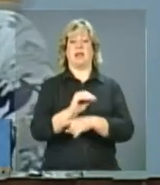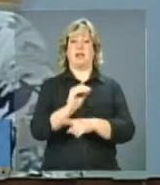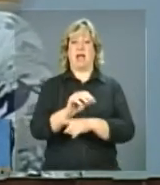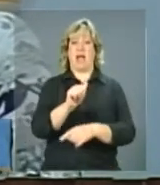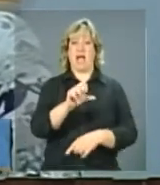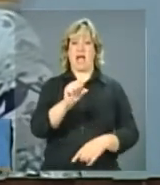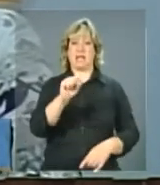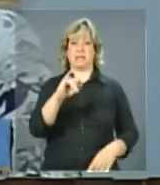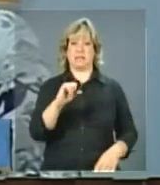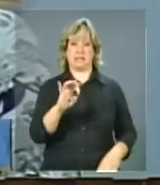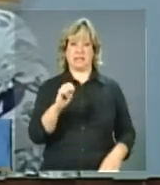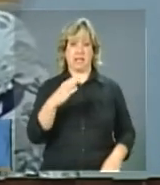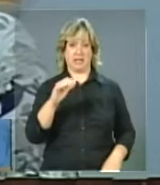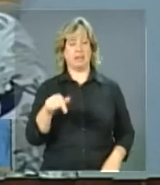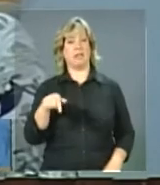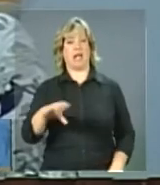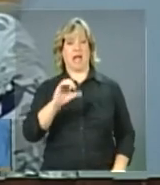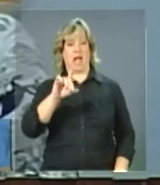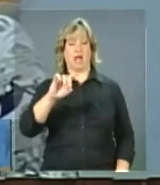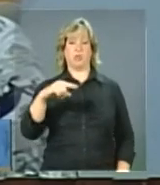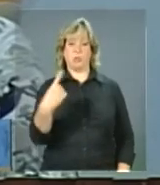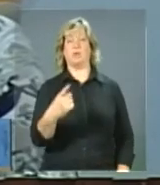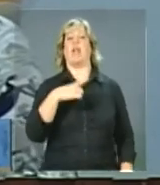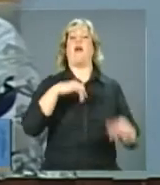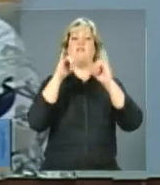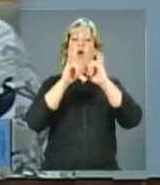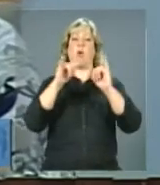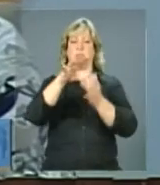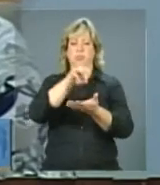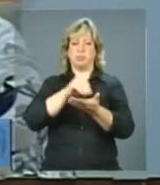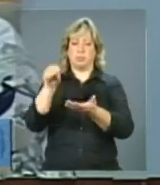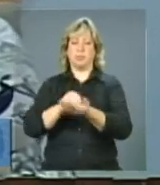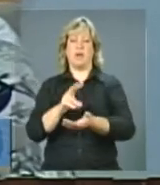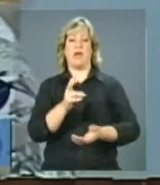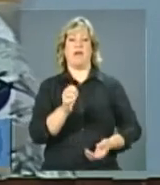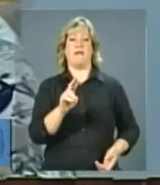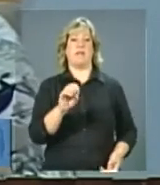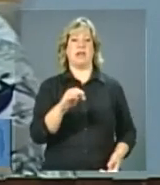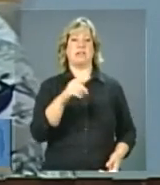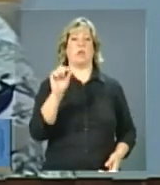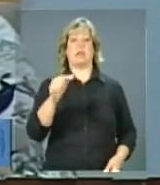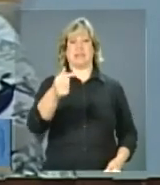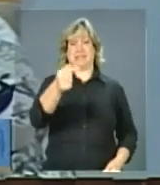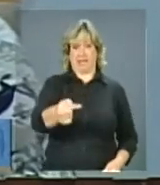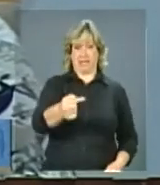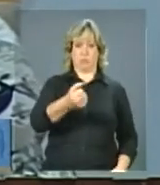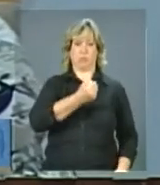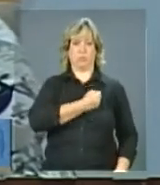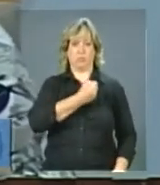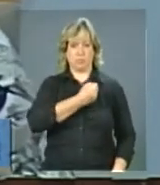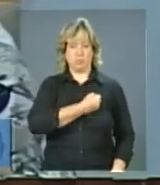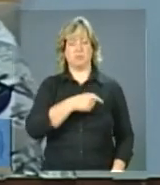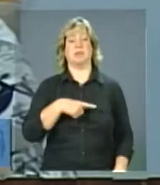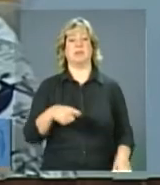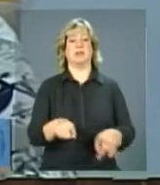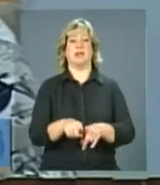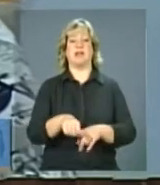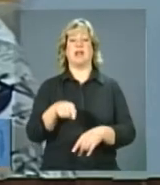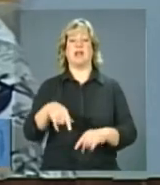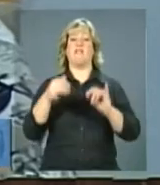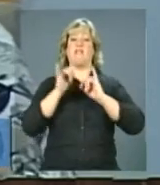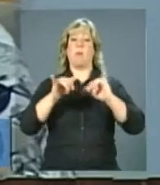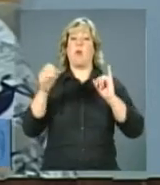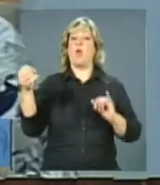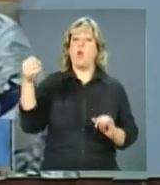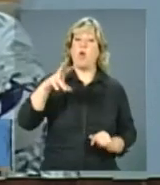O cadastro único, ele vai ter o conjunto de informações, a versão 7 do cadastro único, ele permite, inclusive, que a gente tenha informações novas sobre essas